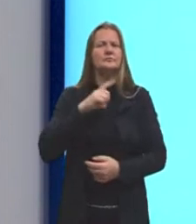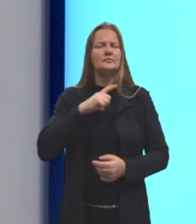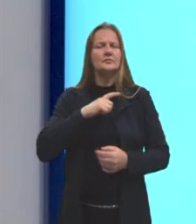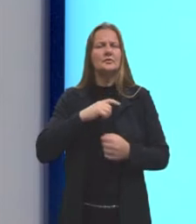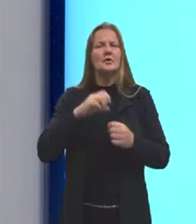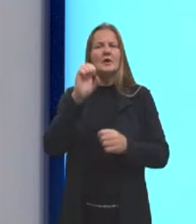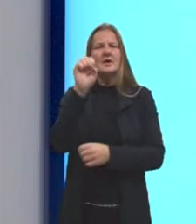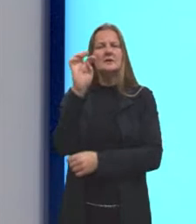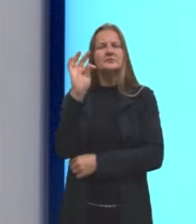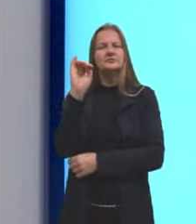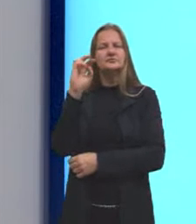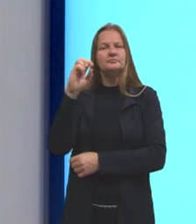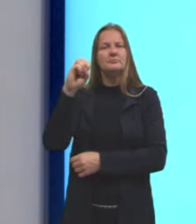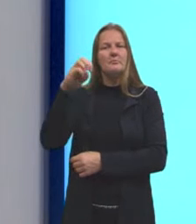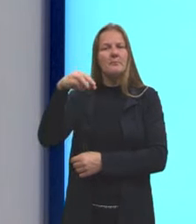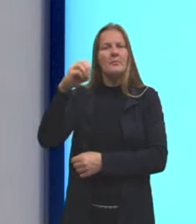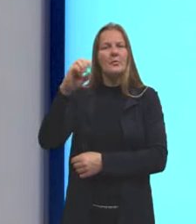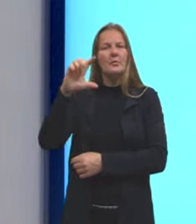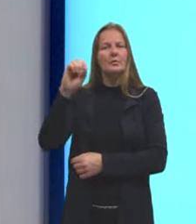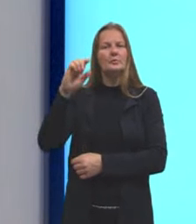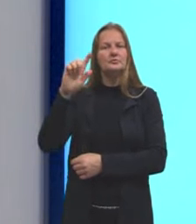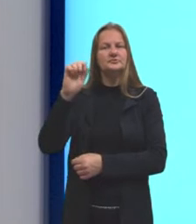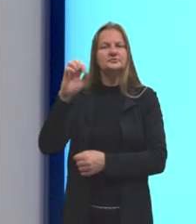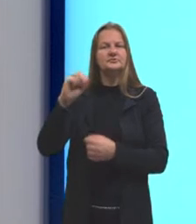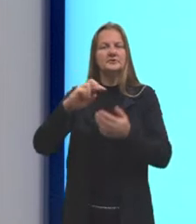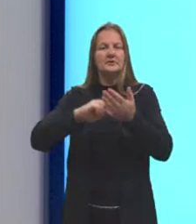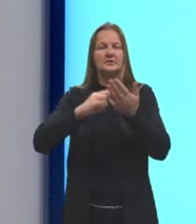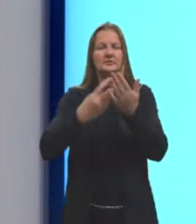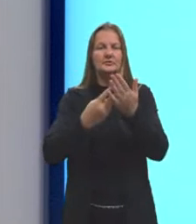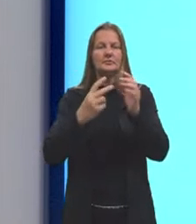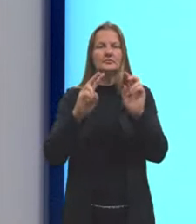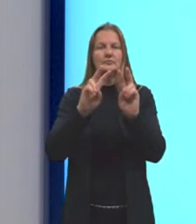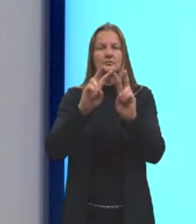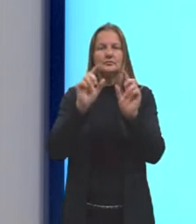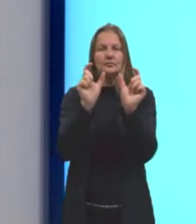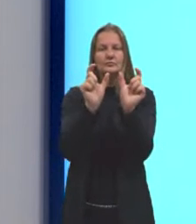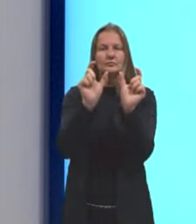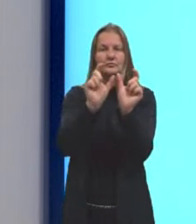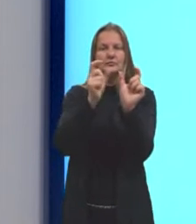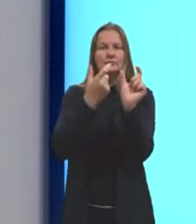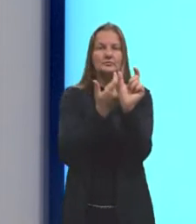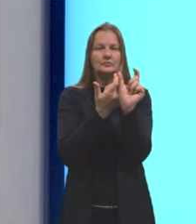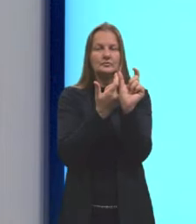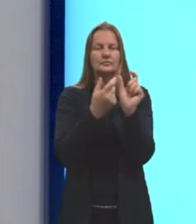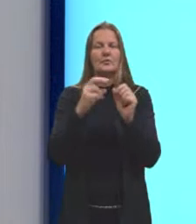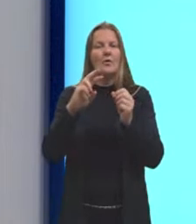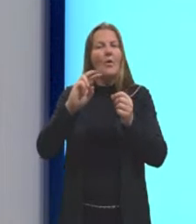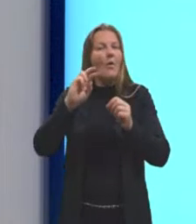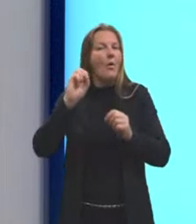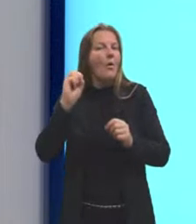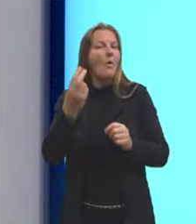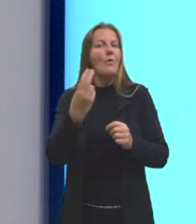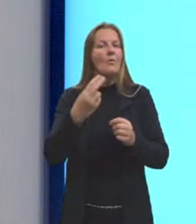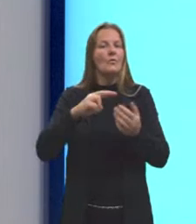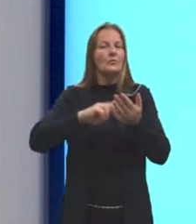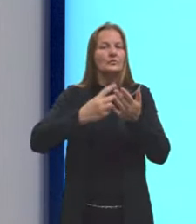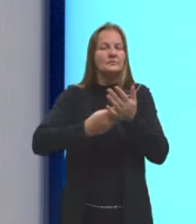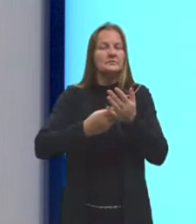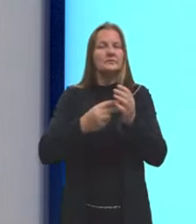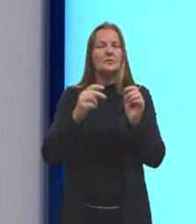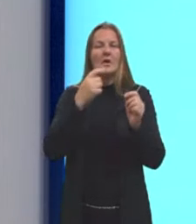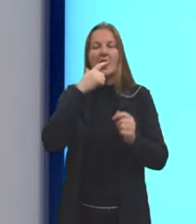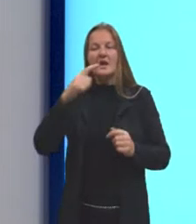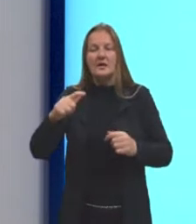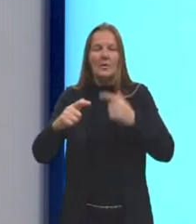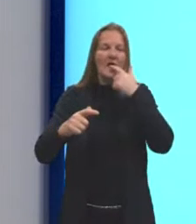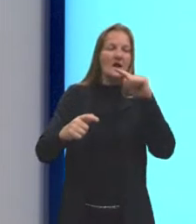etimologia, sinônimos, antônimos. Ou com a tradução para outra língua. Por exemplo, o dicionário de português ou o dicionário